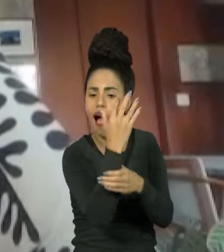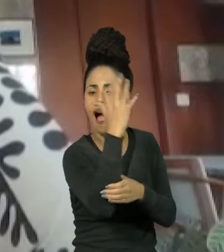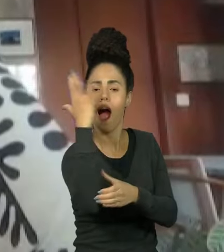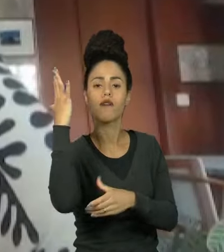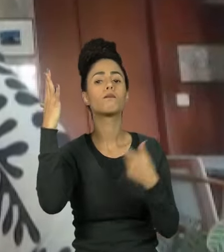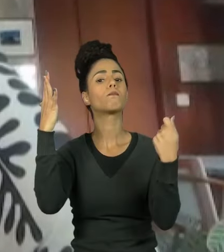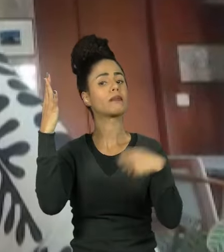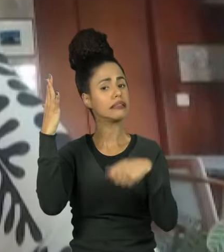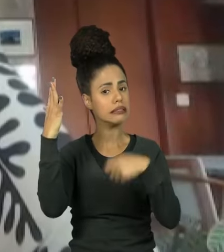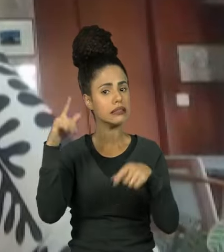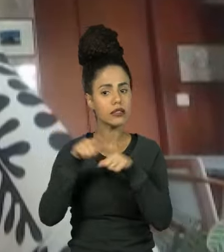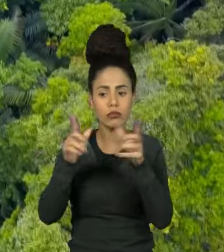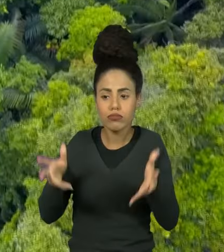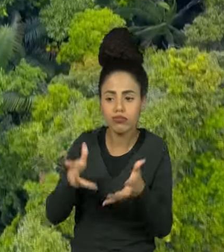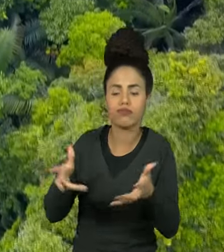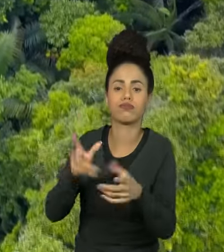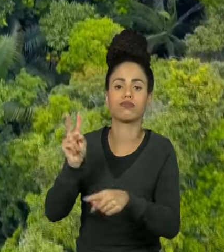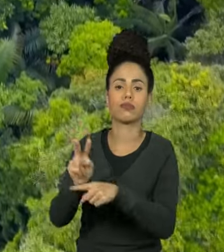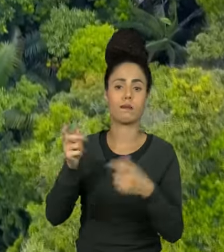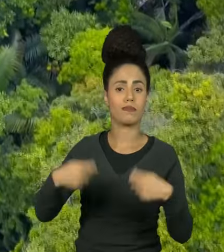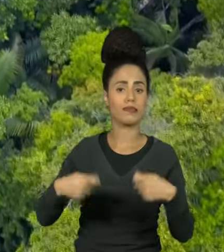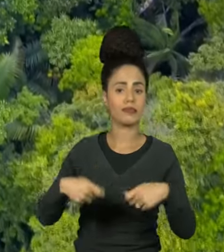recuperar florestas perdidas.